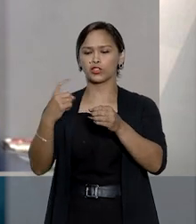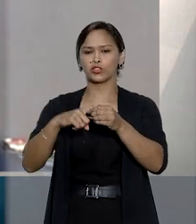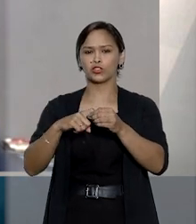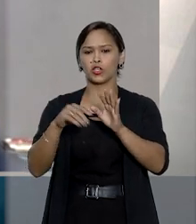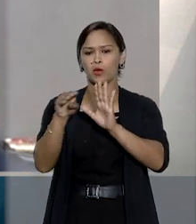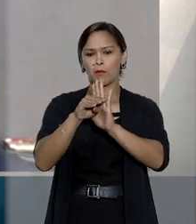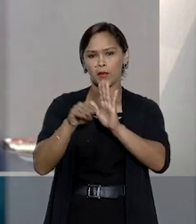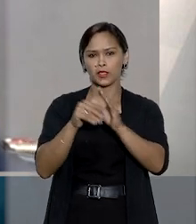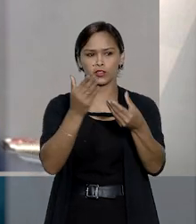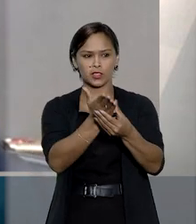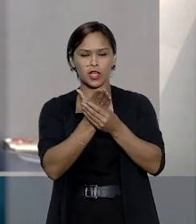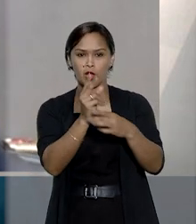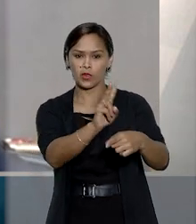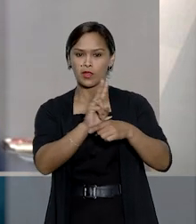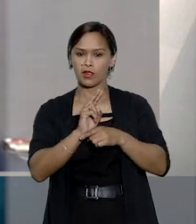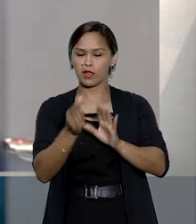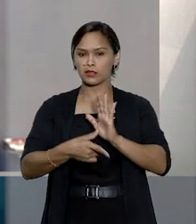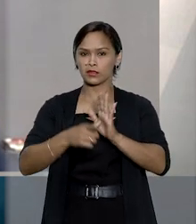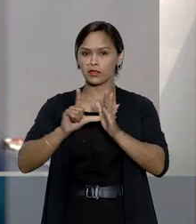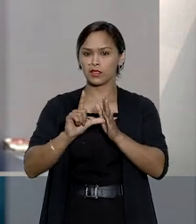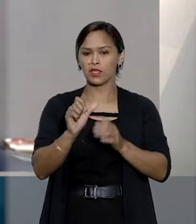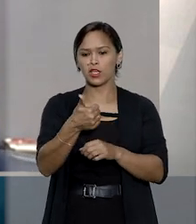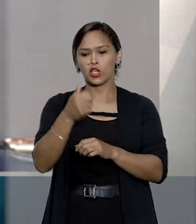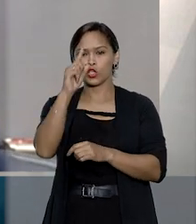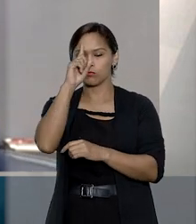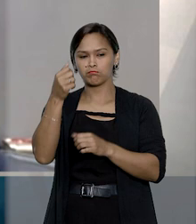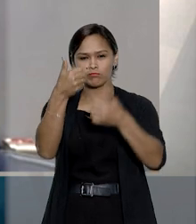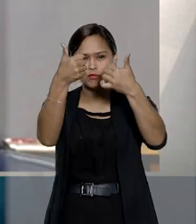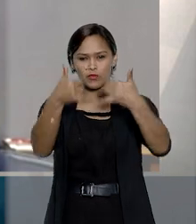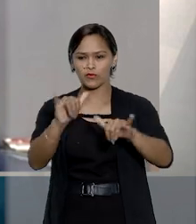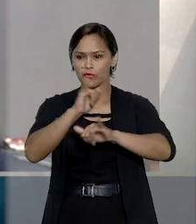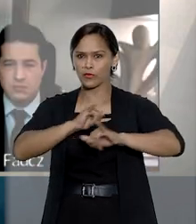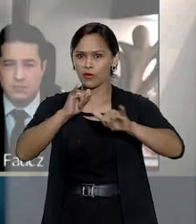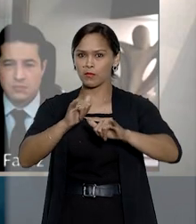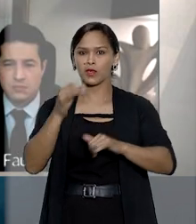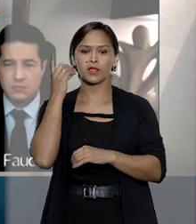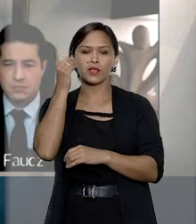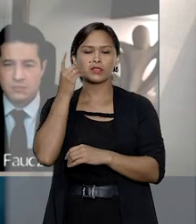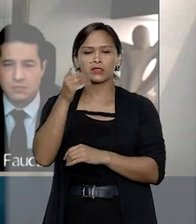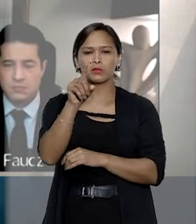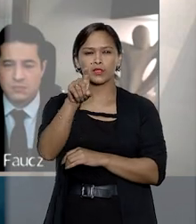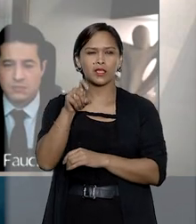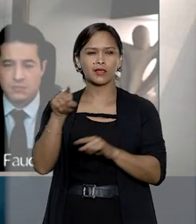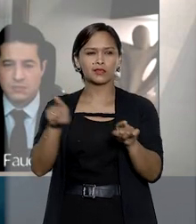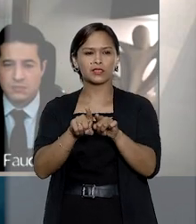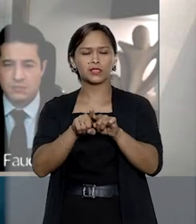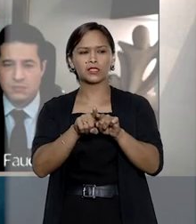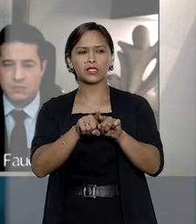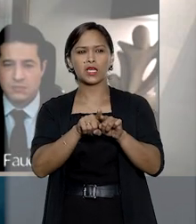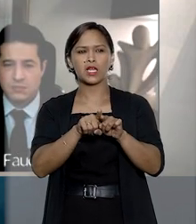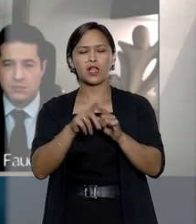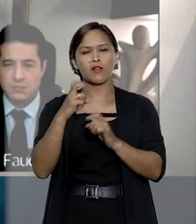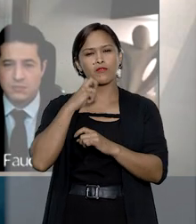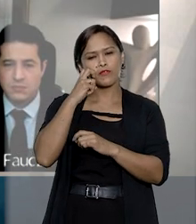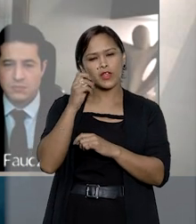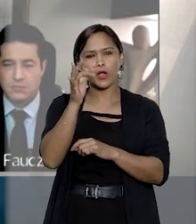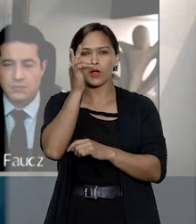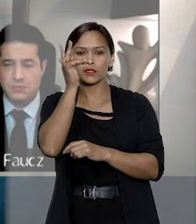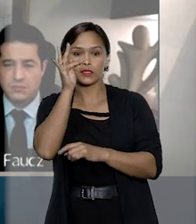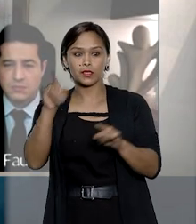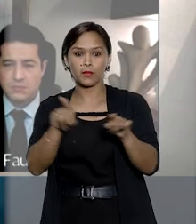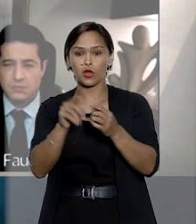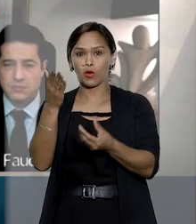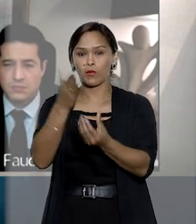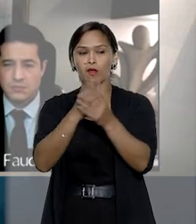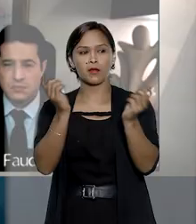medidas cautelares anteriores em indícios de que a ex-deputada teria intimidado testemunhas do processo e